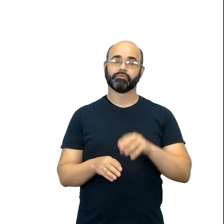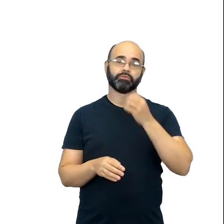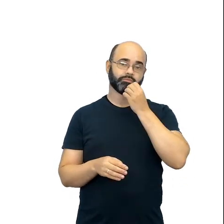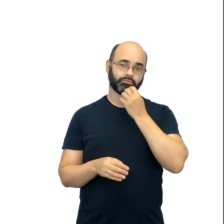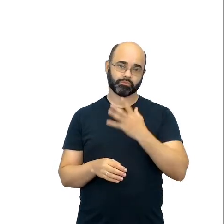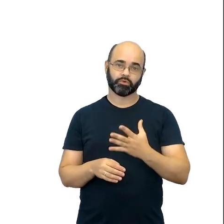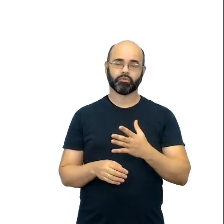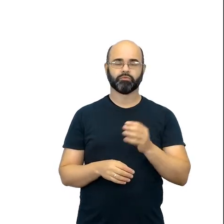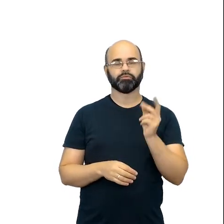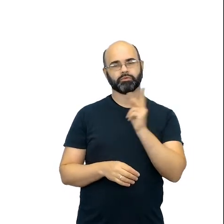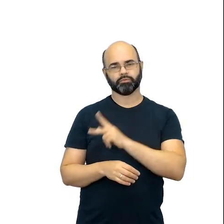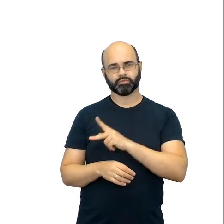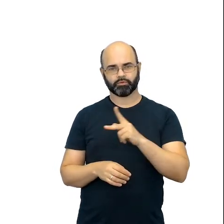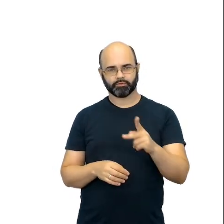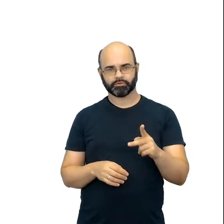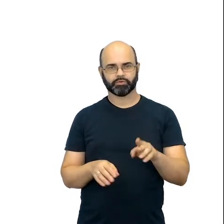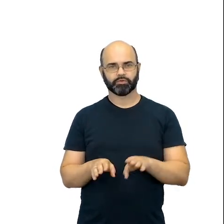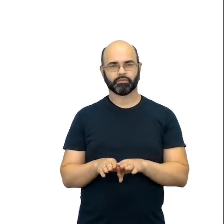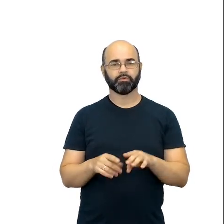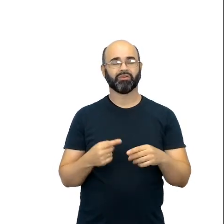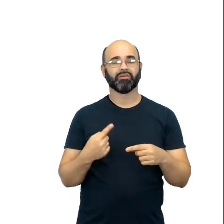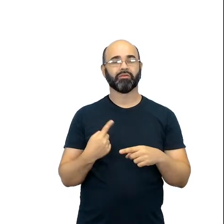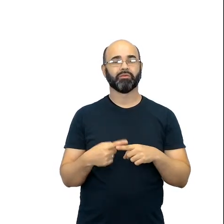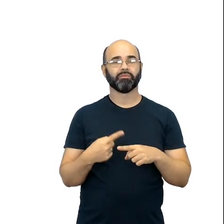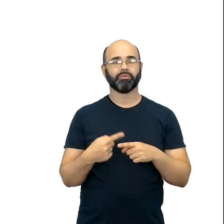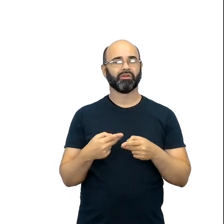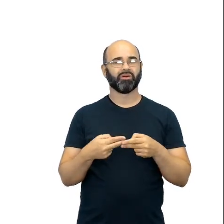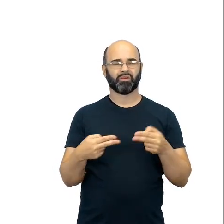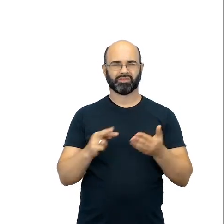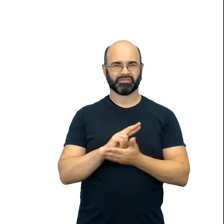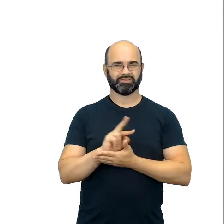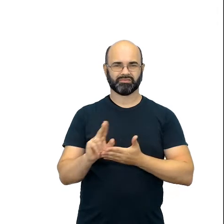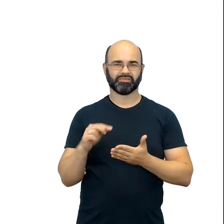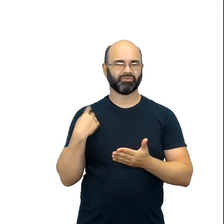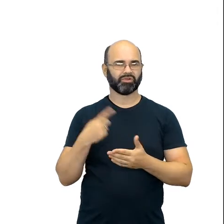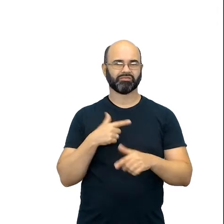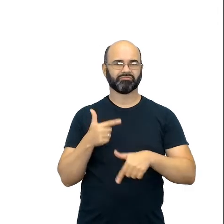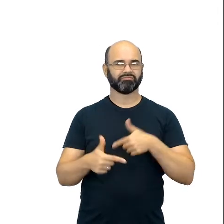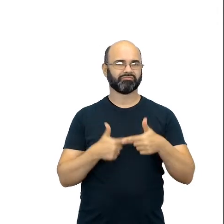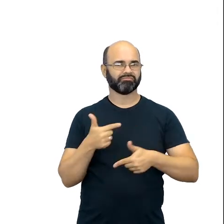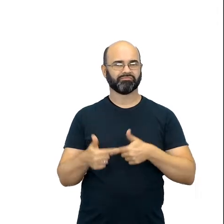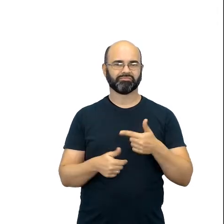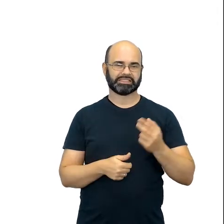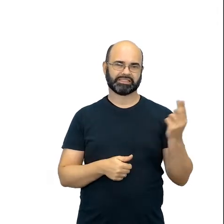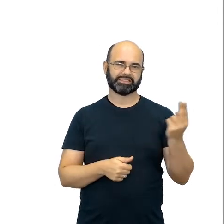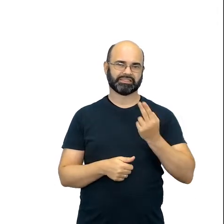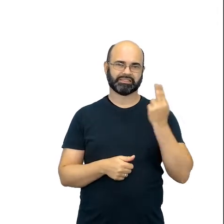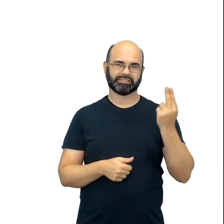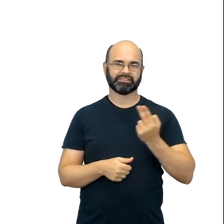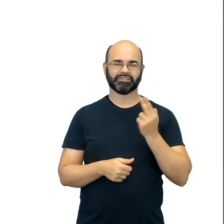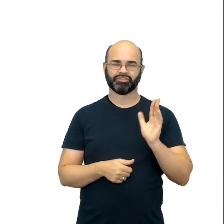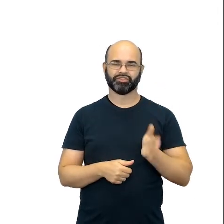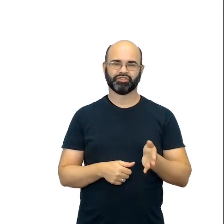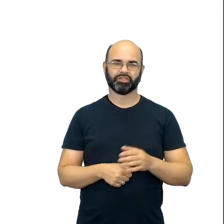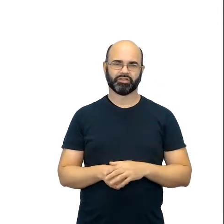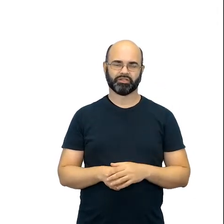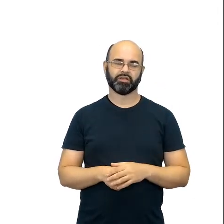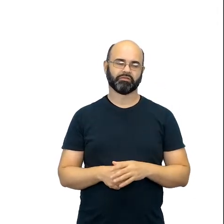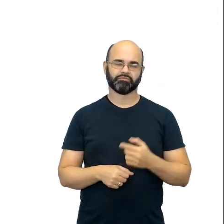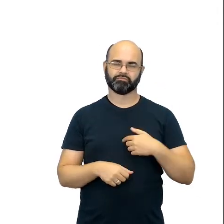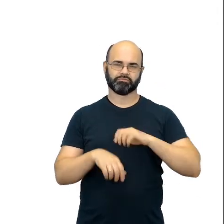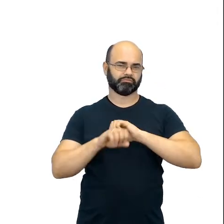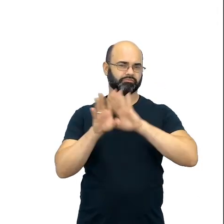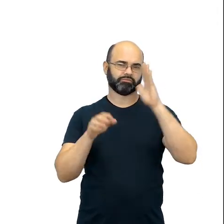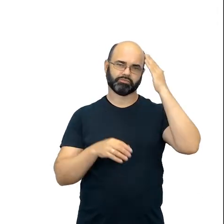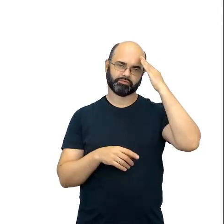trabalho do professor. Porque tem muita coisa que a gente não tem conseguido trabalhar, né? Em muitas séries. Eu entendo. Eu tenho todas as